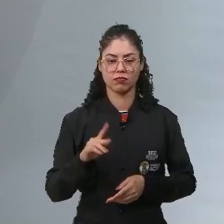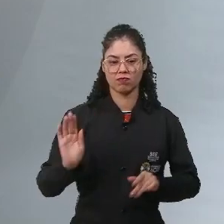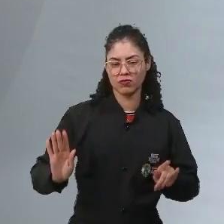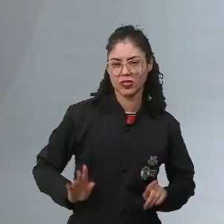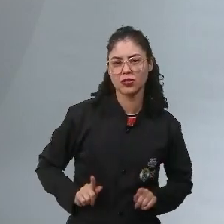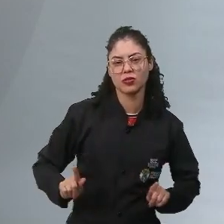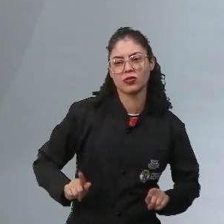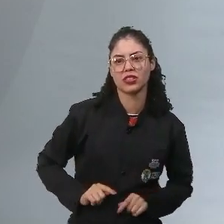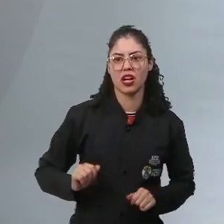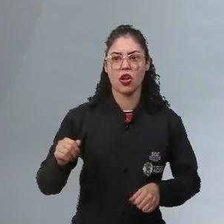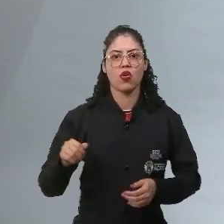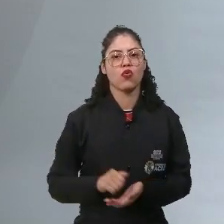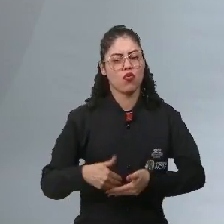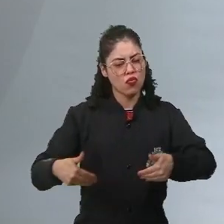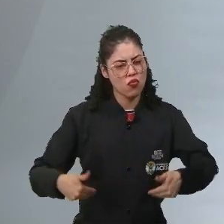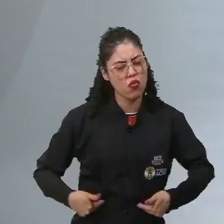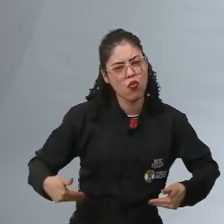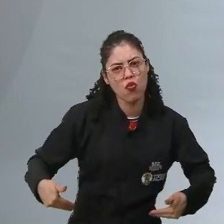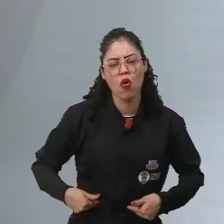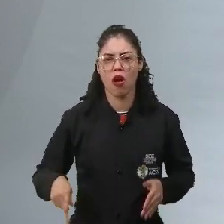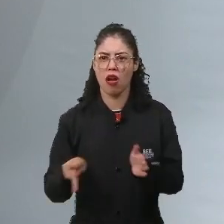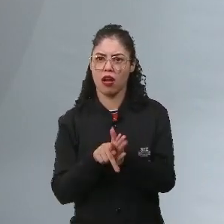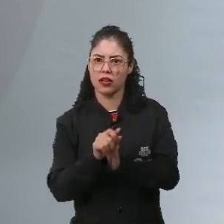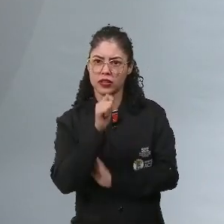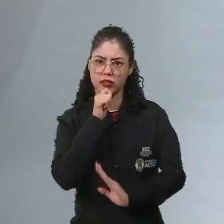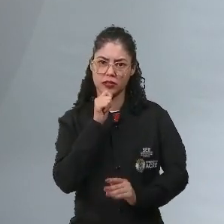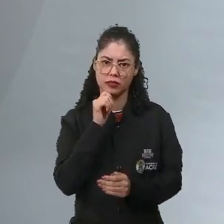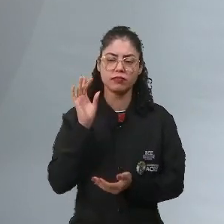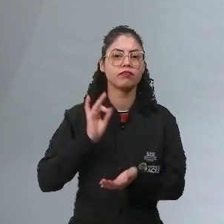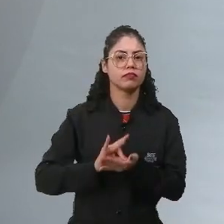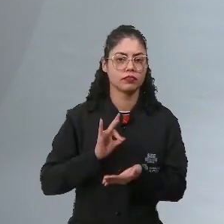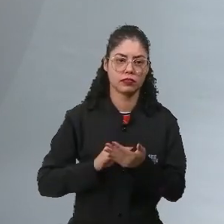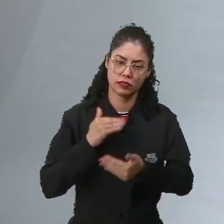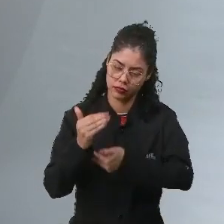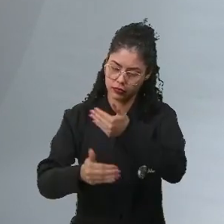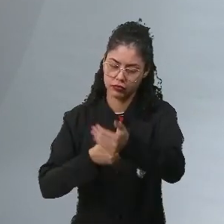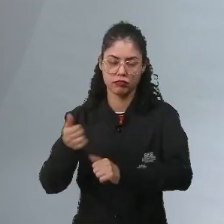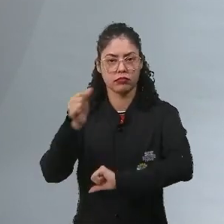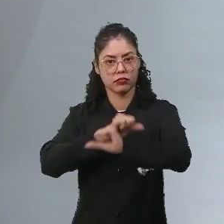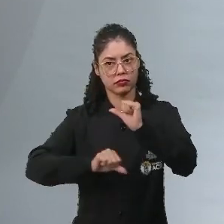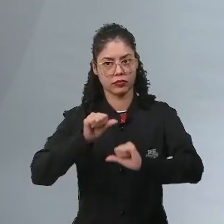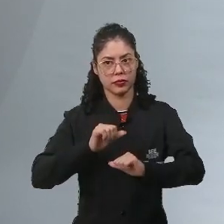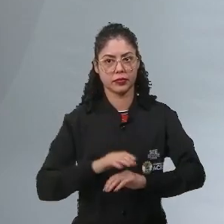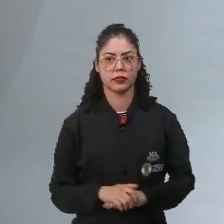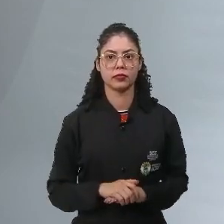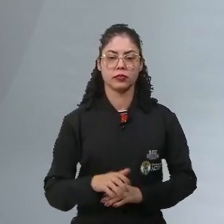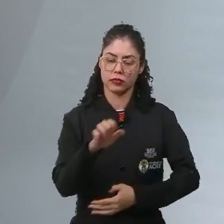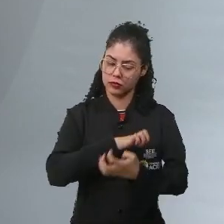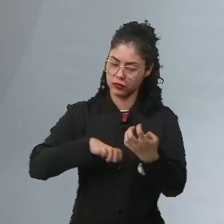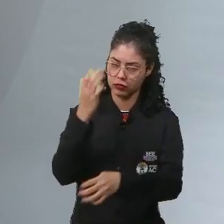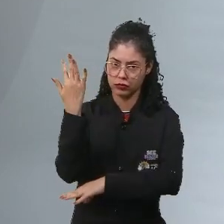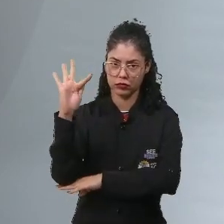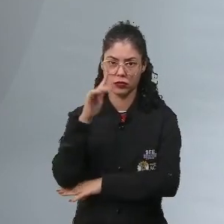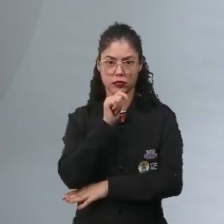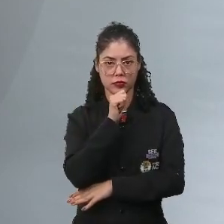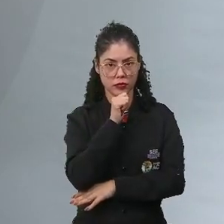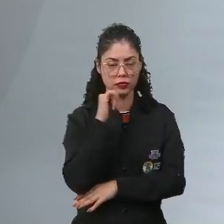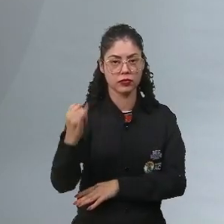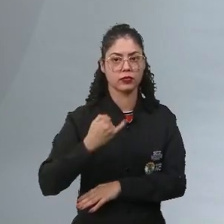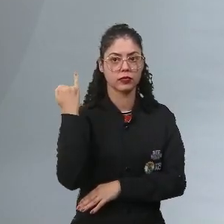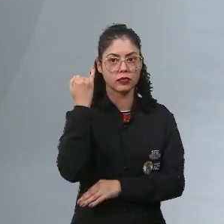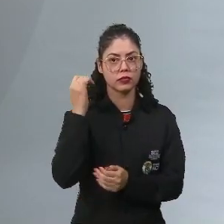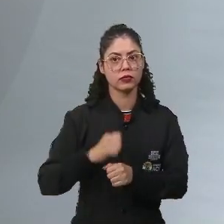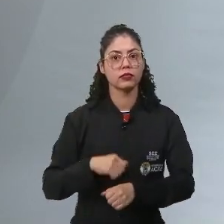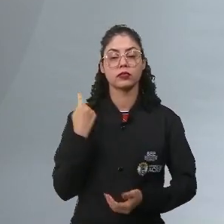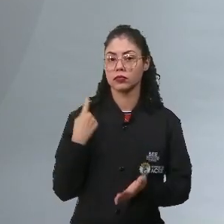Então, essa população, essa realidade em que vai acontecer esse processo de transformação. A Revolução Francesa é muito importante porque